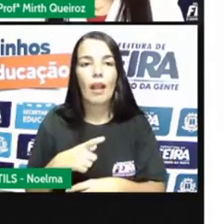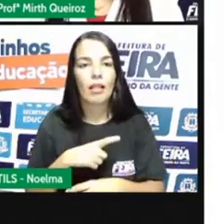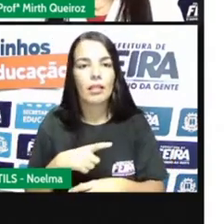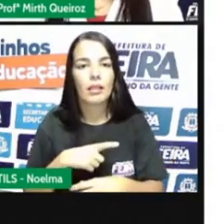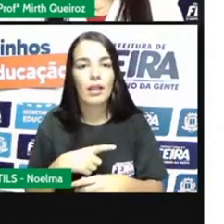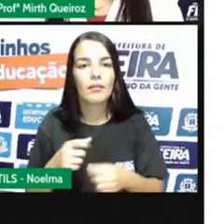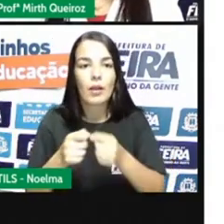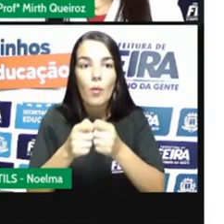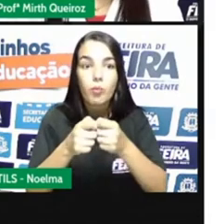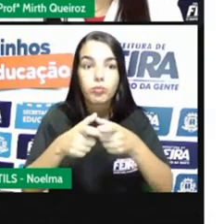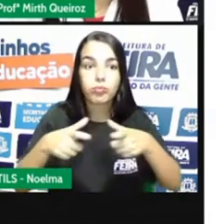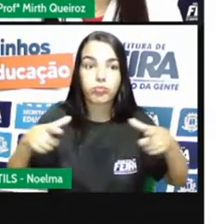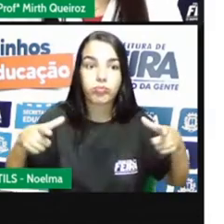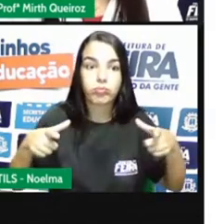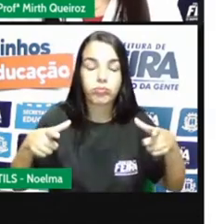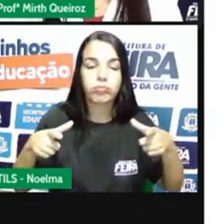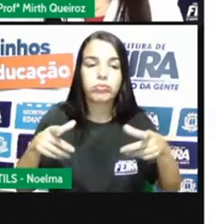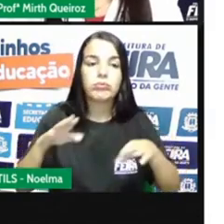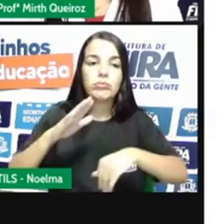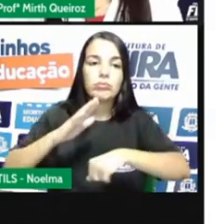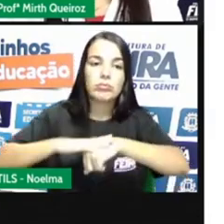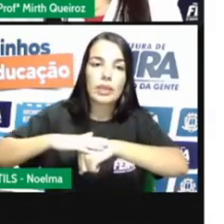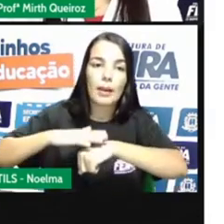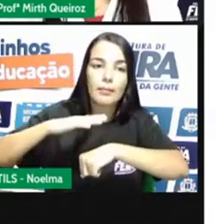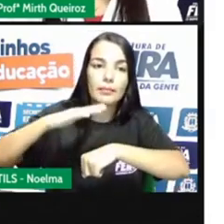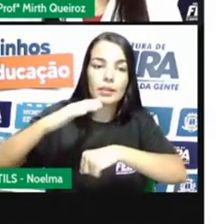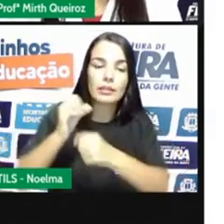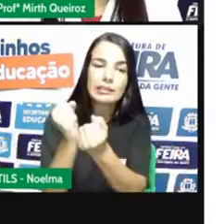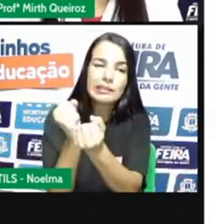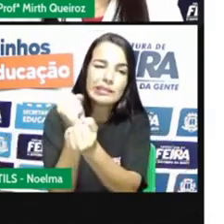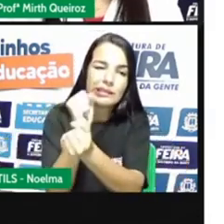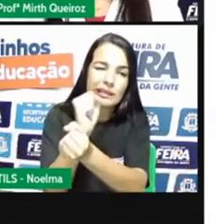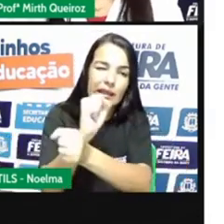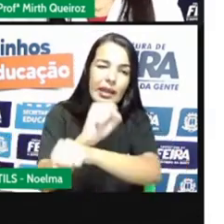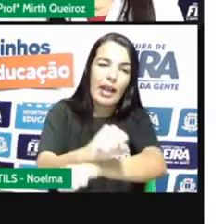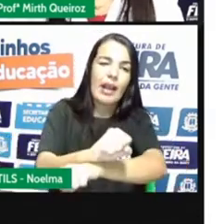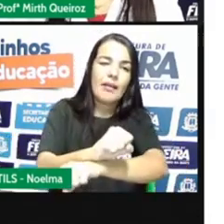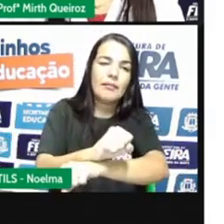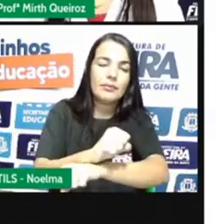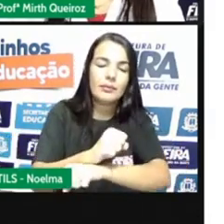o trabalho, né? Nas minas, nas jazidas.